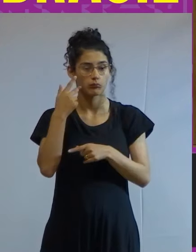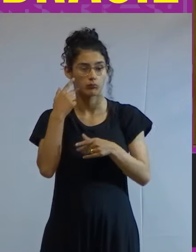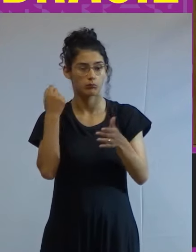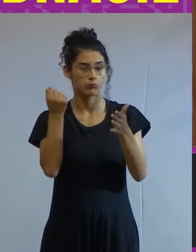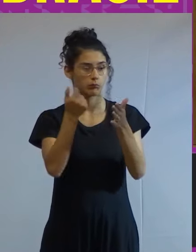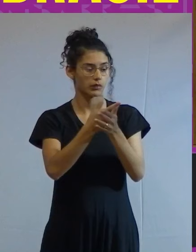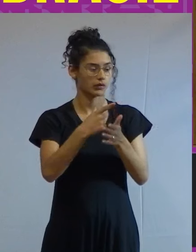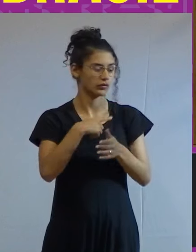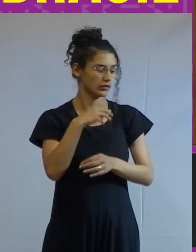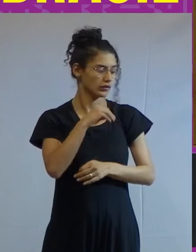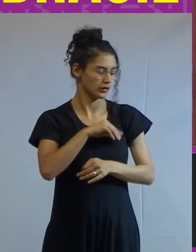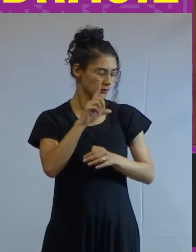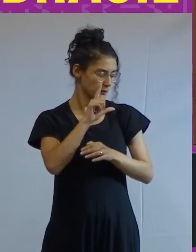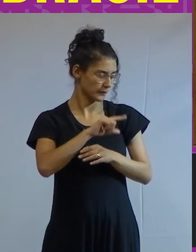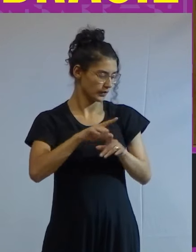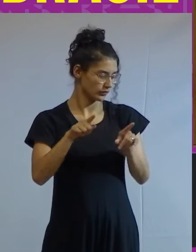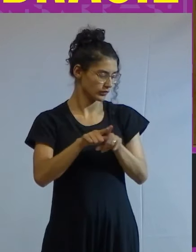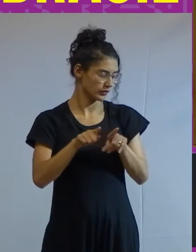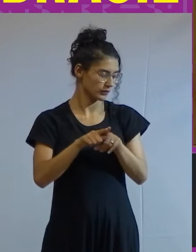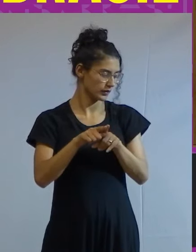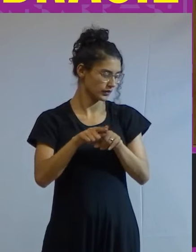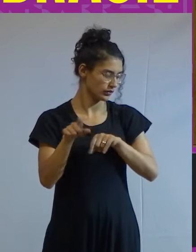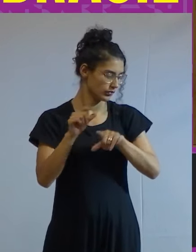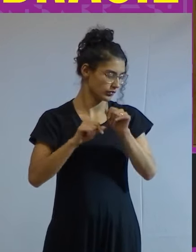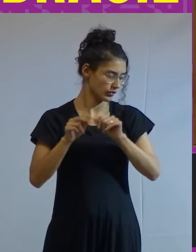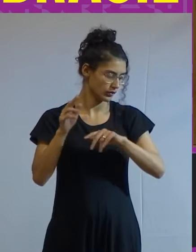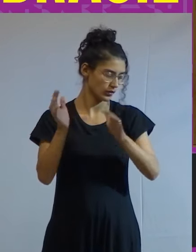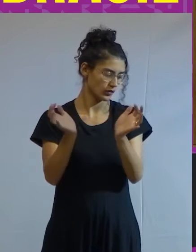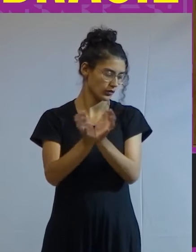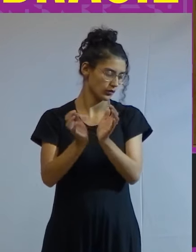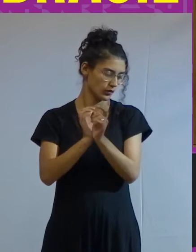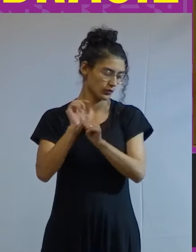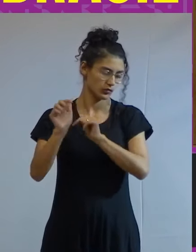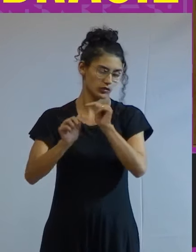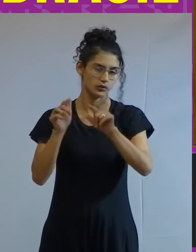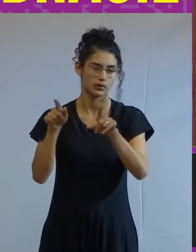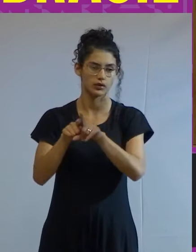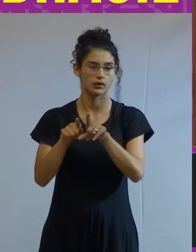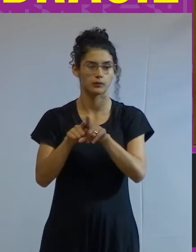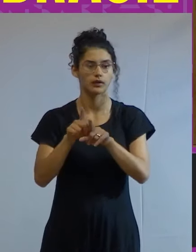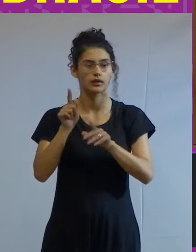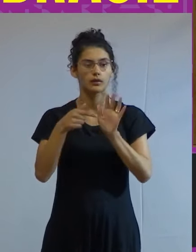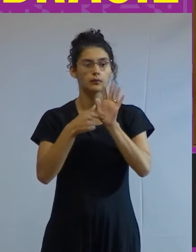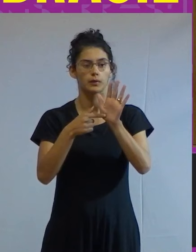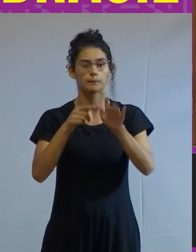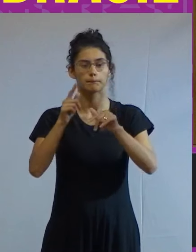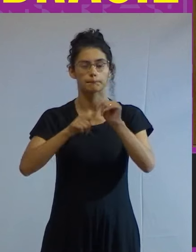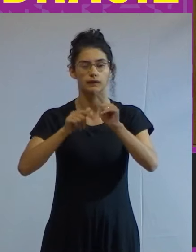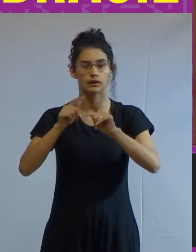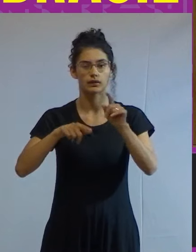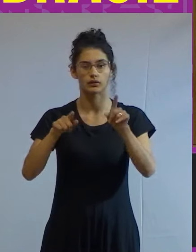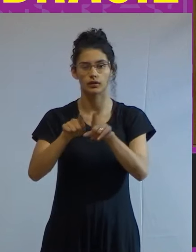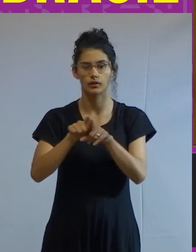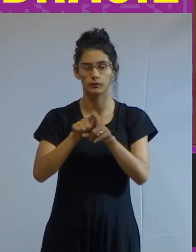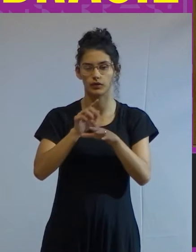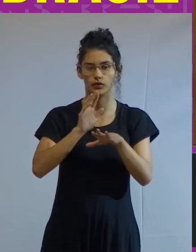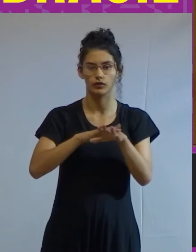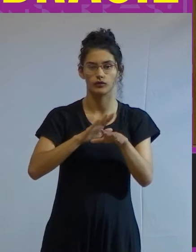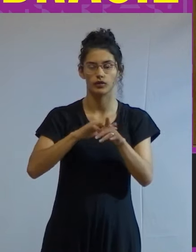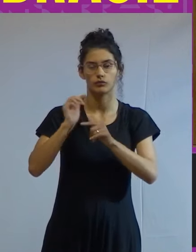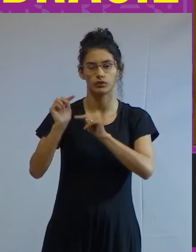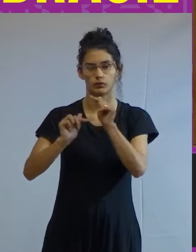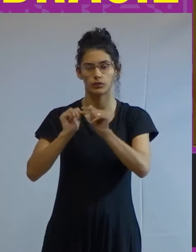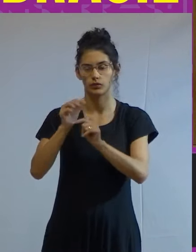pagamento de salários mais baixos a determinados grupos de trabalhadores e serve como instrumento de dissuasão dos